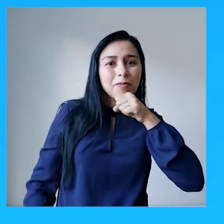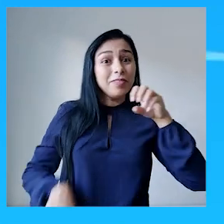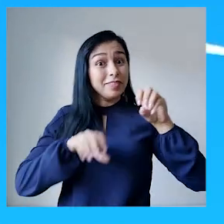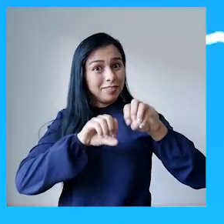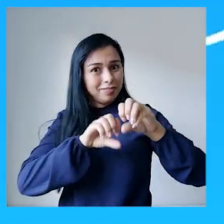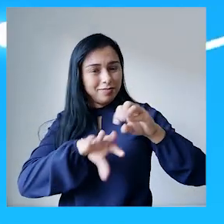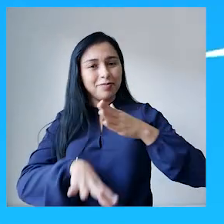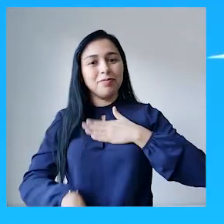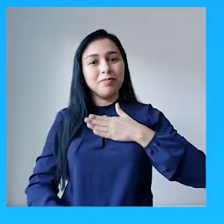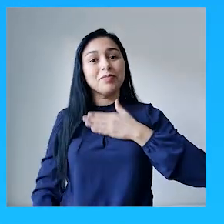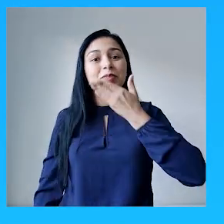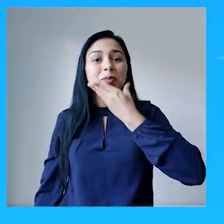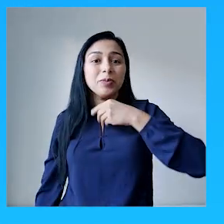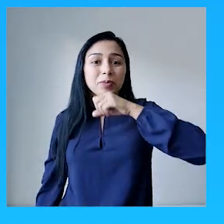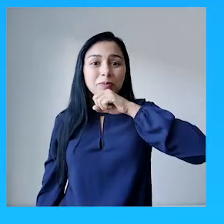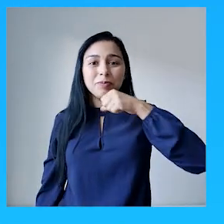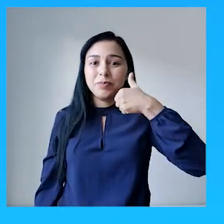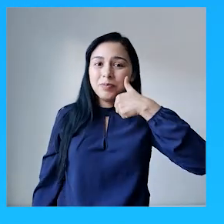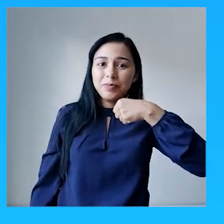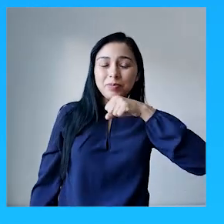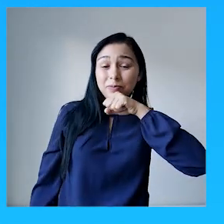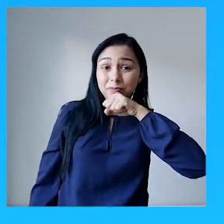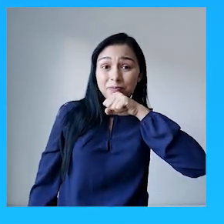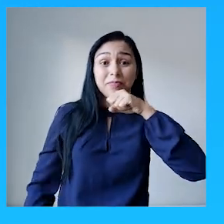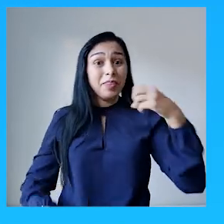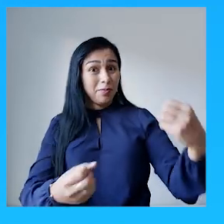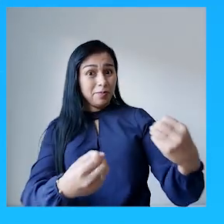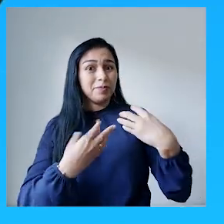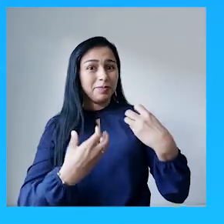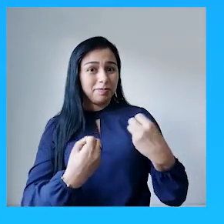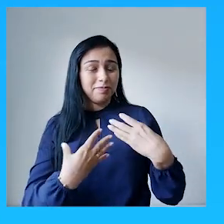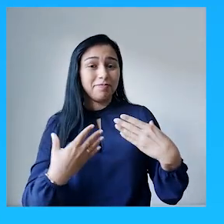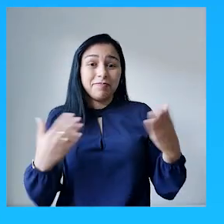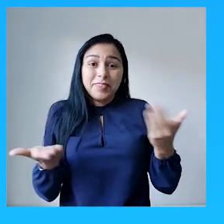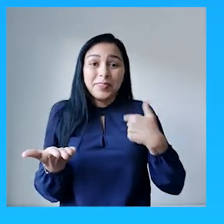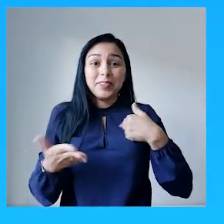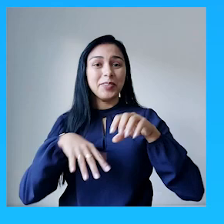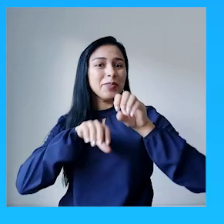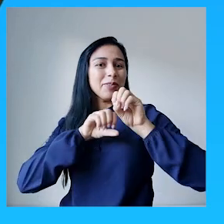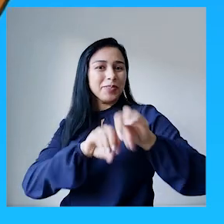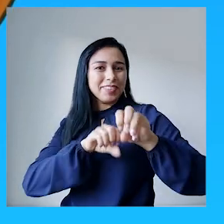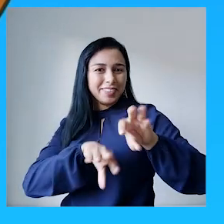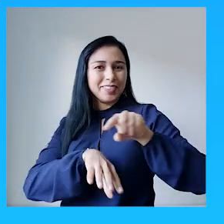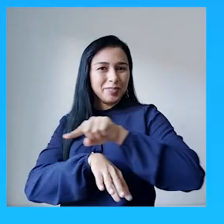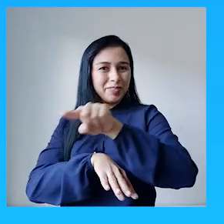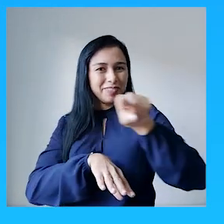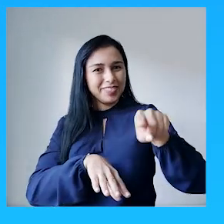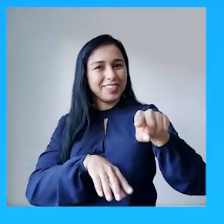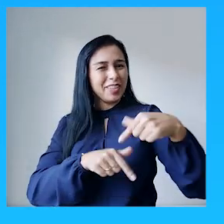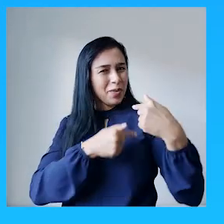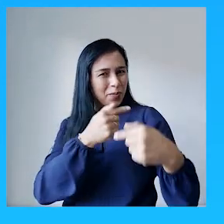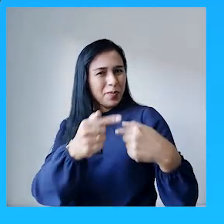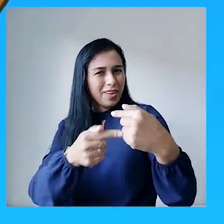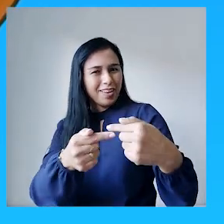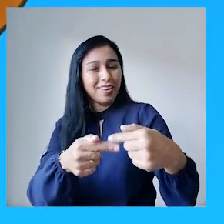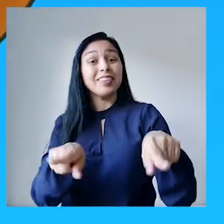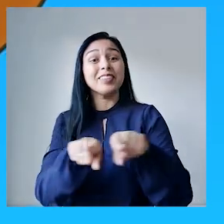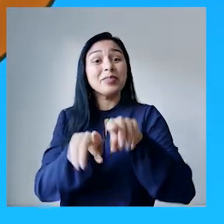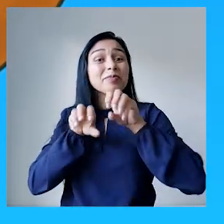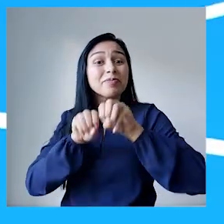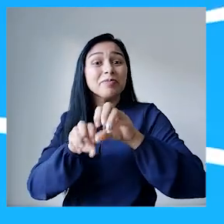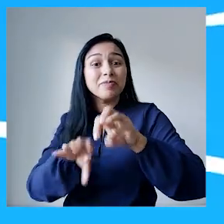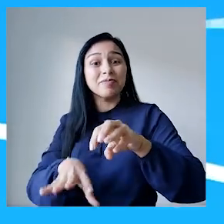meus pais. Os meus pais me ensinaram e agora eu estou ensinando para vocês. E vocês podem ensinar